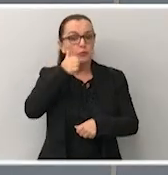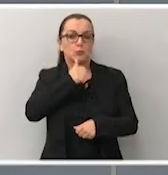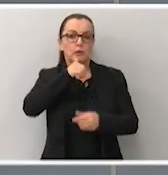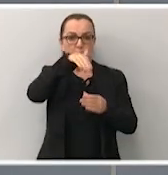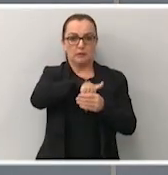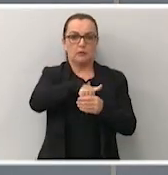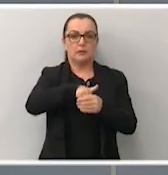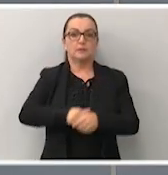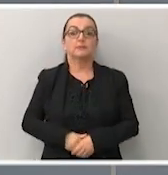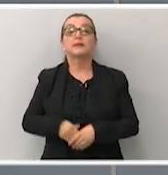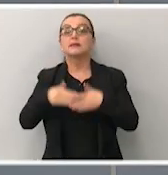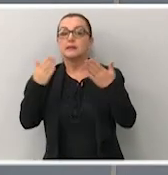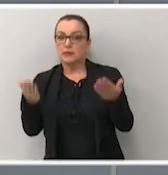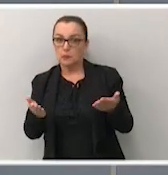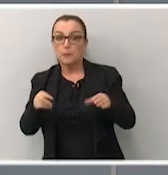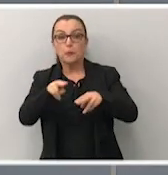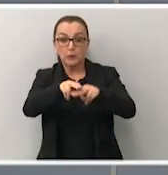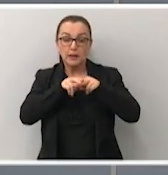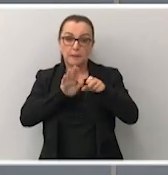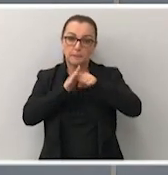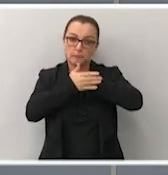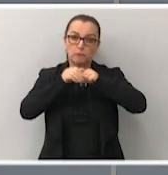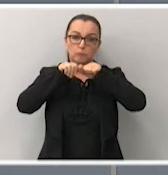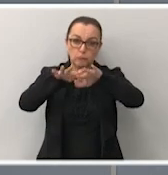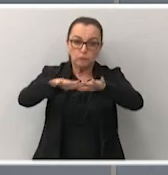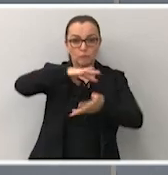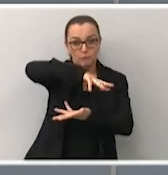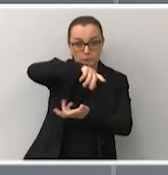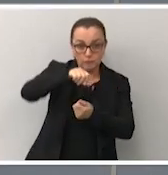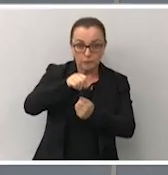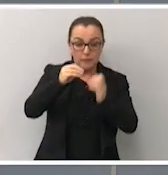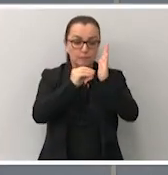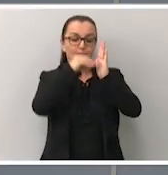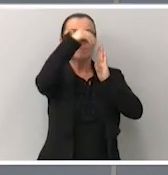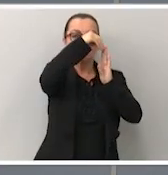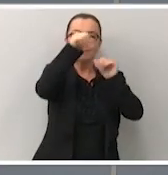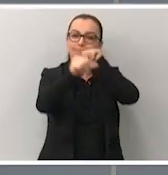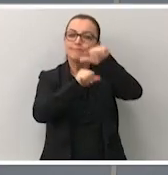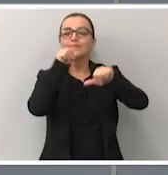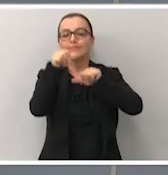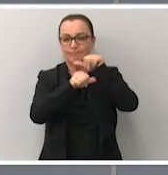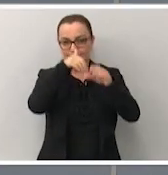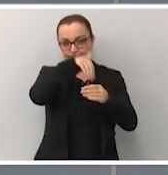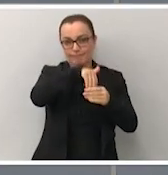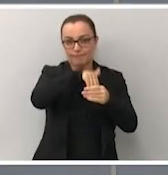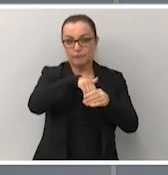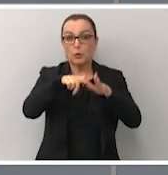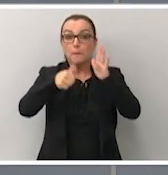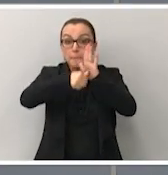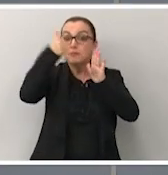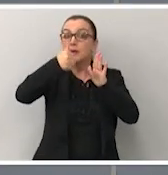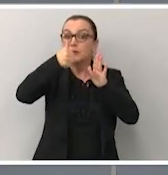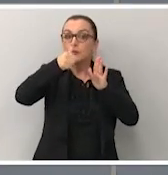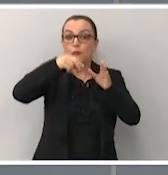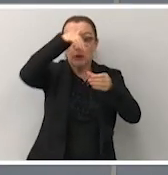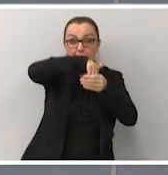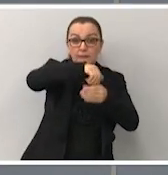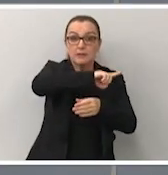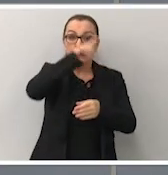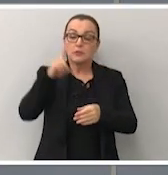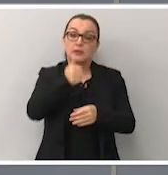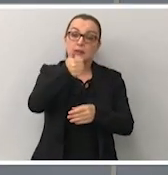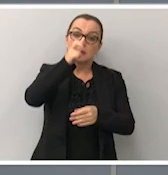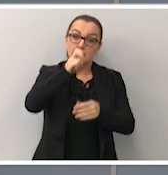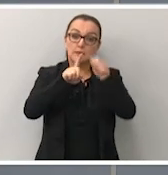E por conta da pandemia, as datas das eleições também foram alteradas. O primeiro turno vai ser realizado no dia